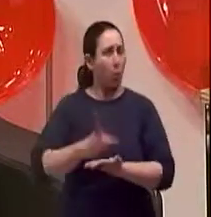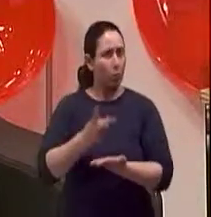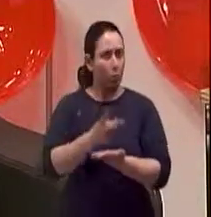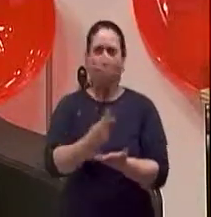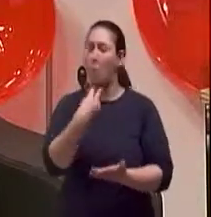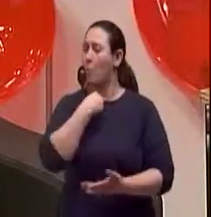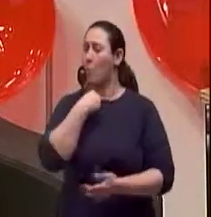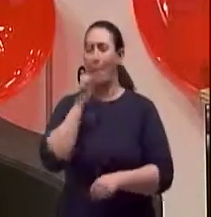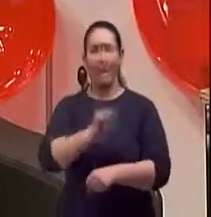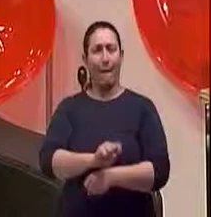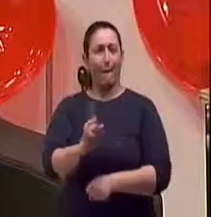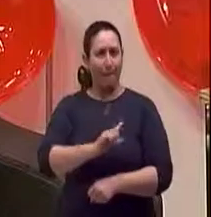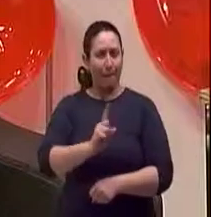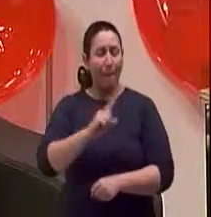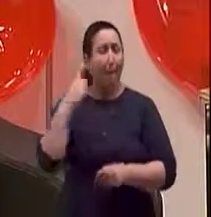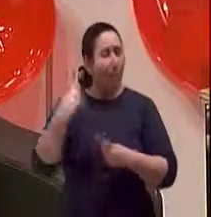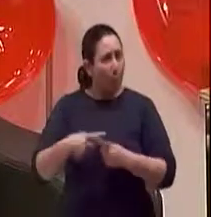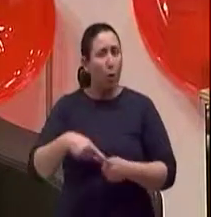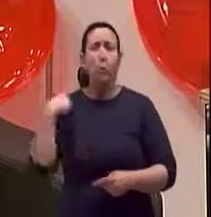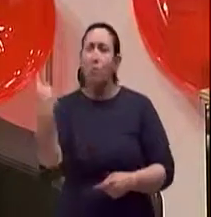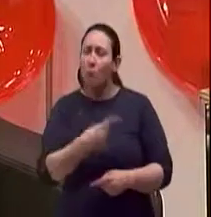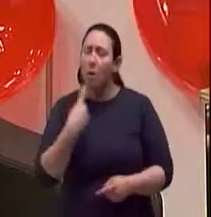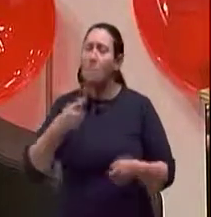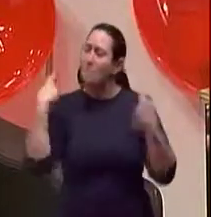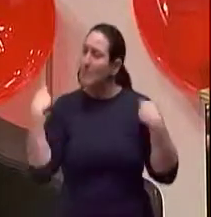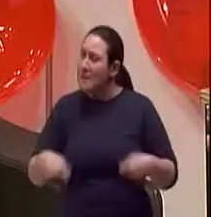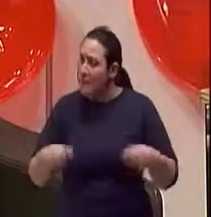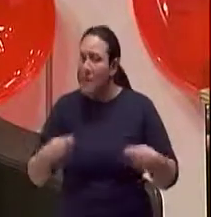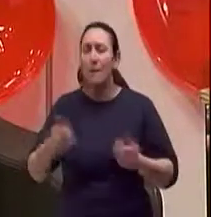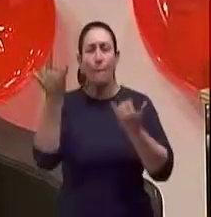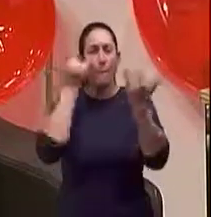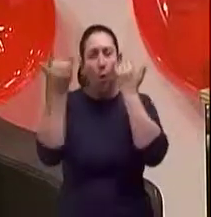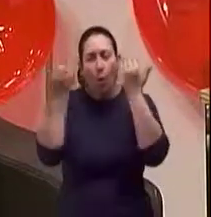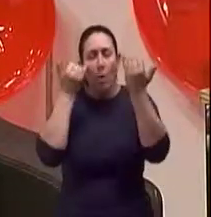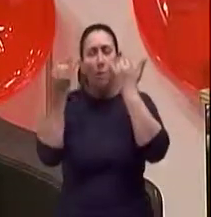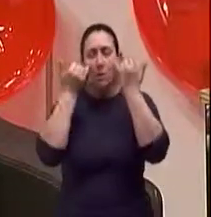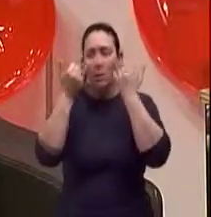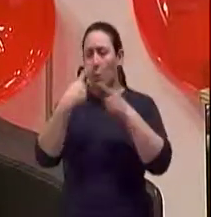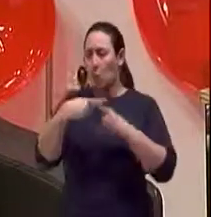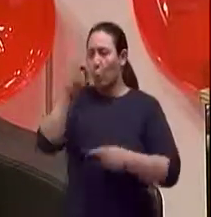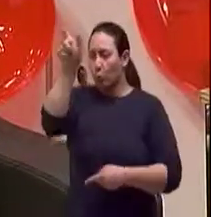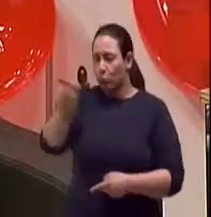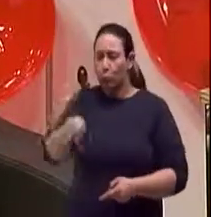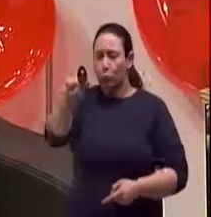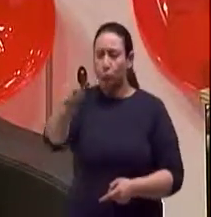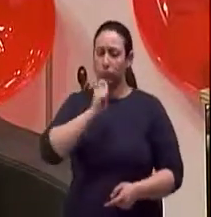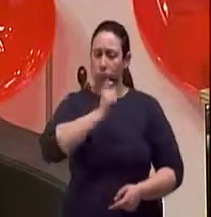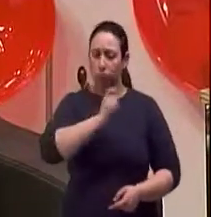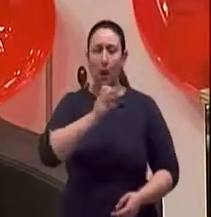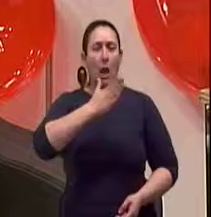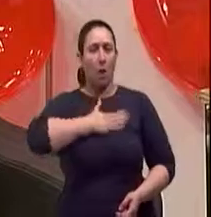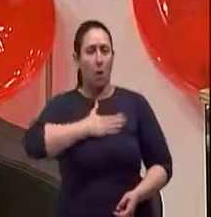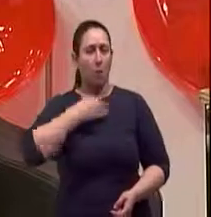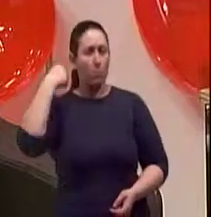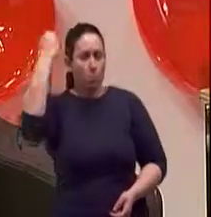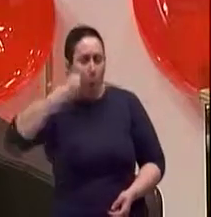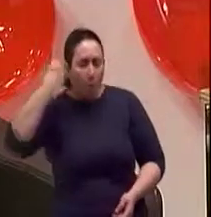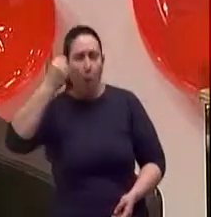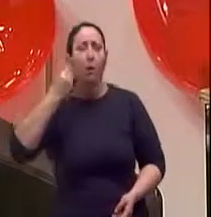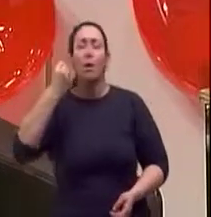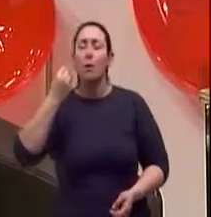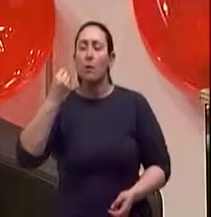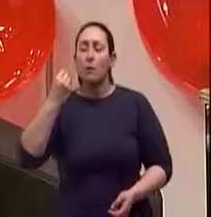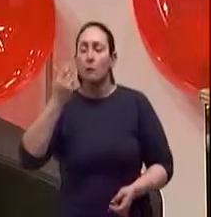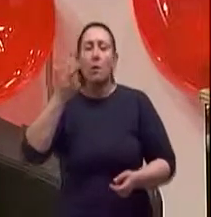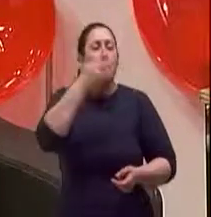pode parar. É o nosso dever, né, aqui, tu como apresentadora, eu como psicóloga, acho que, e